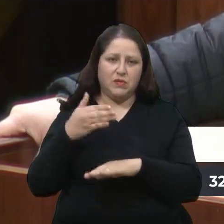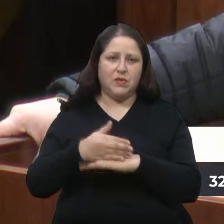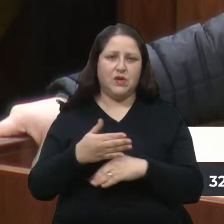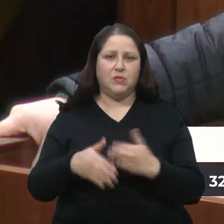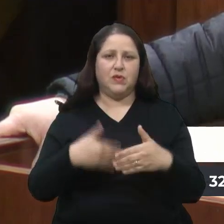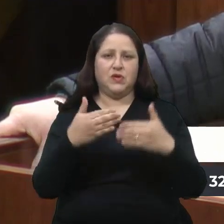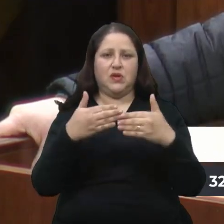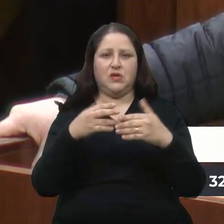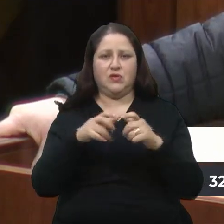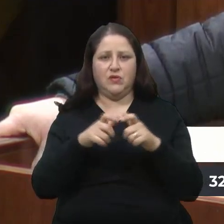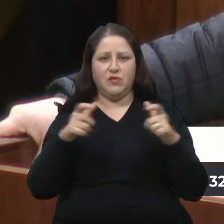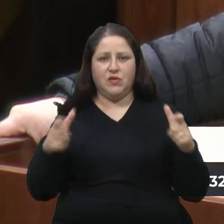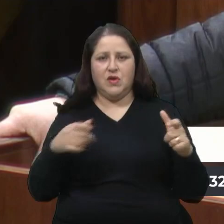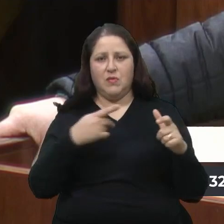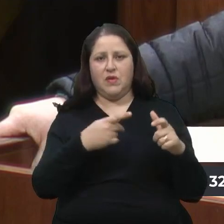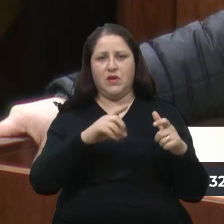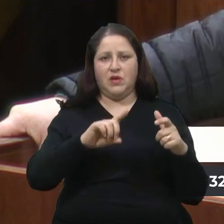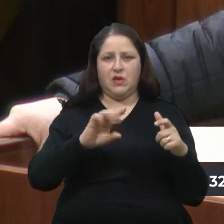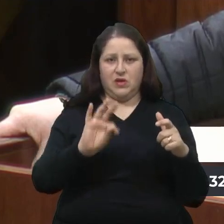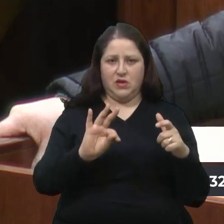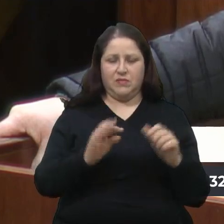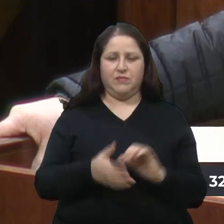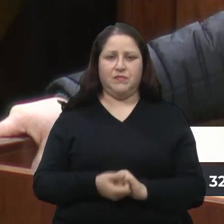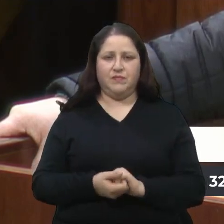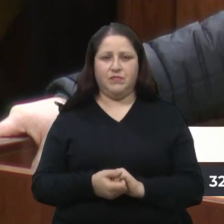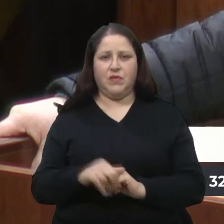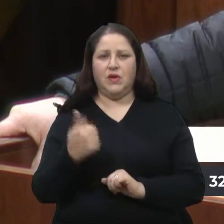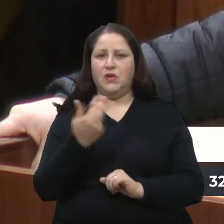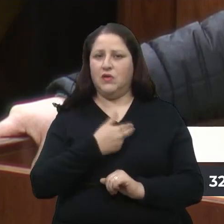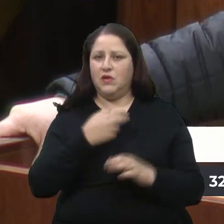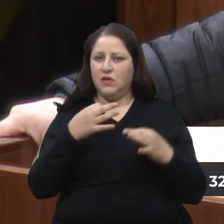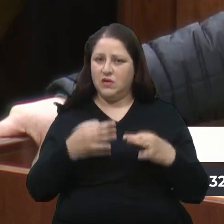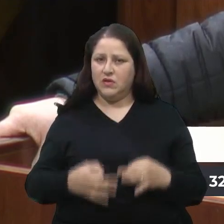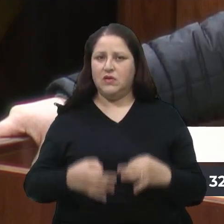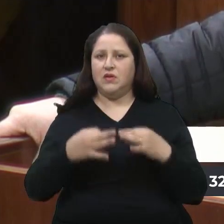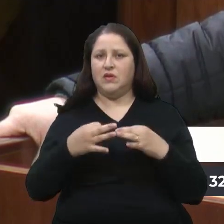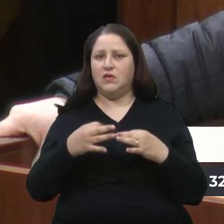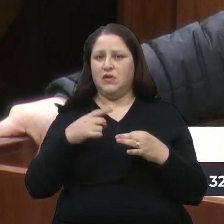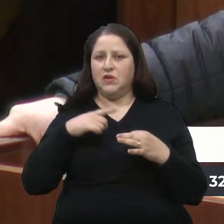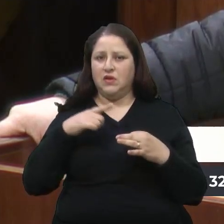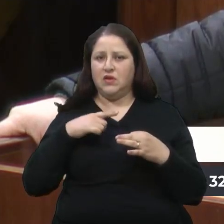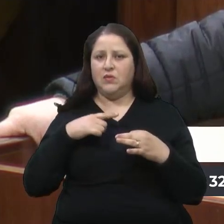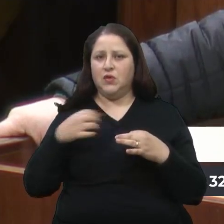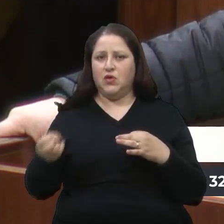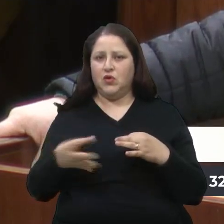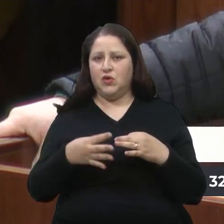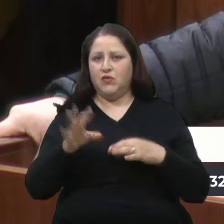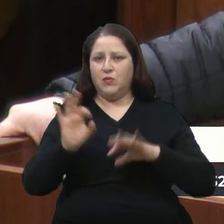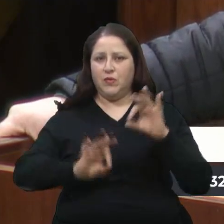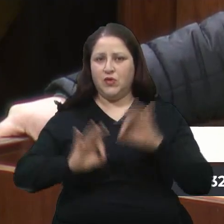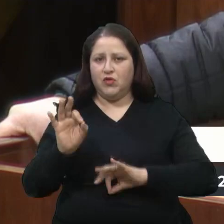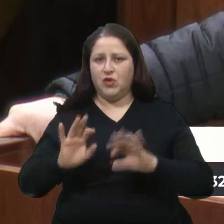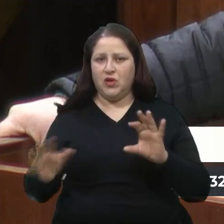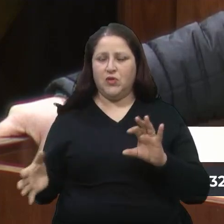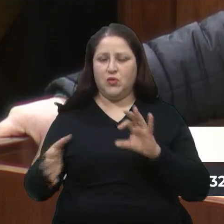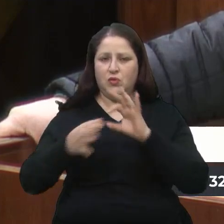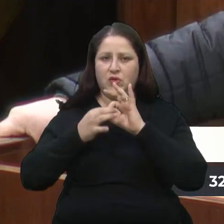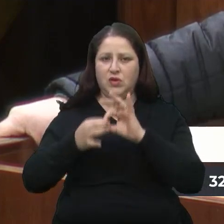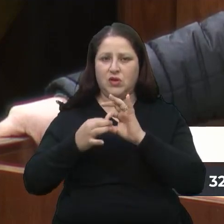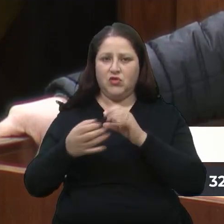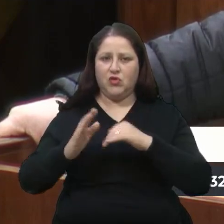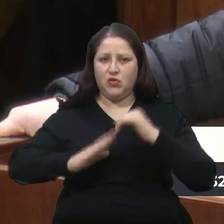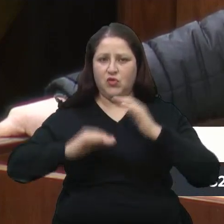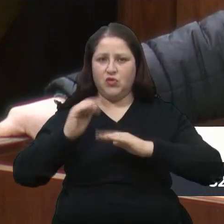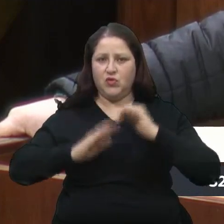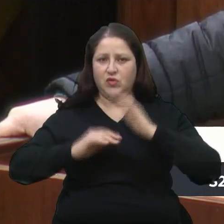Partido Democrático Trabalhista. Estaremos, com certeza, nesse novo projeto de unidade de reconstrução trabalhista,